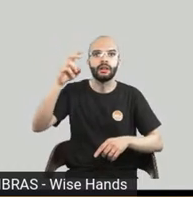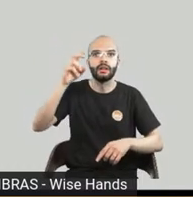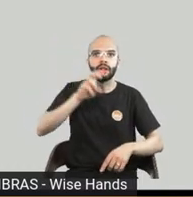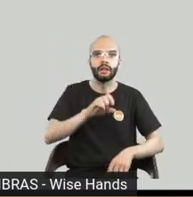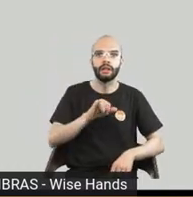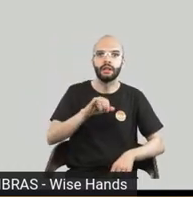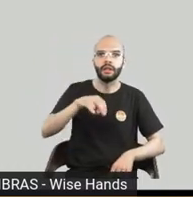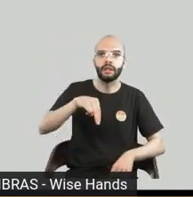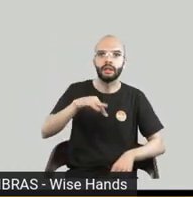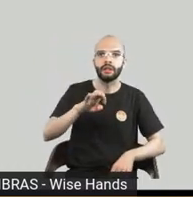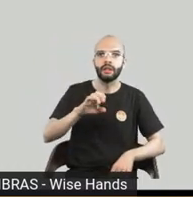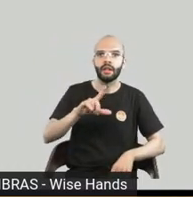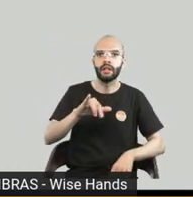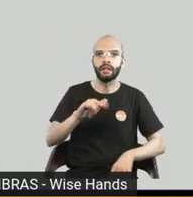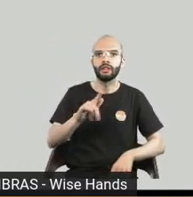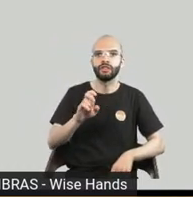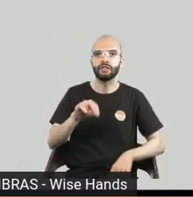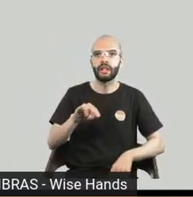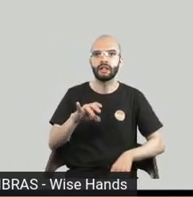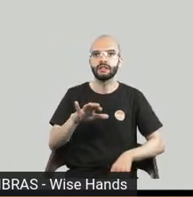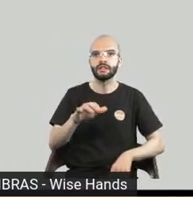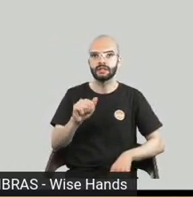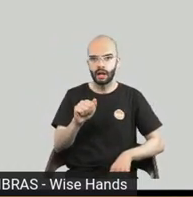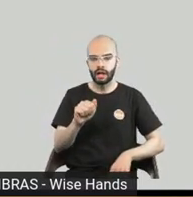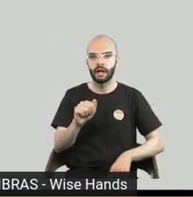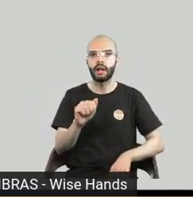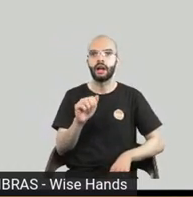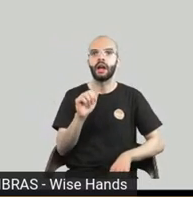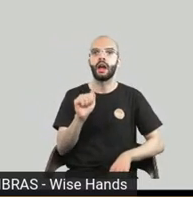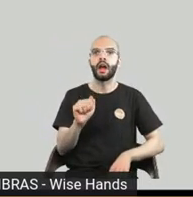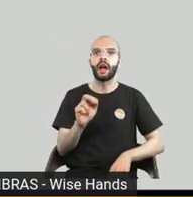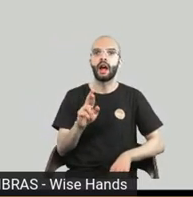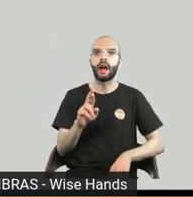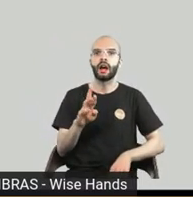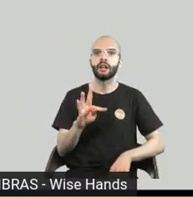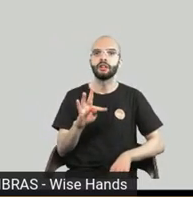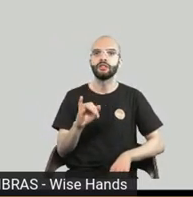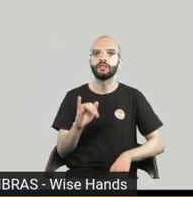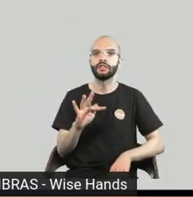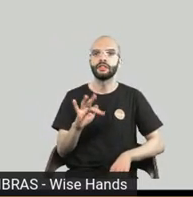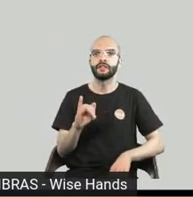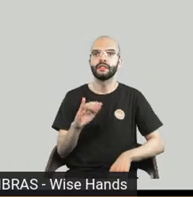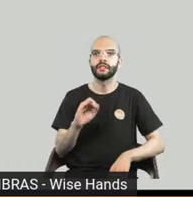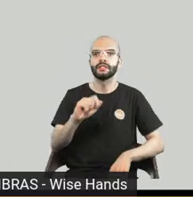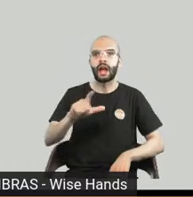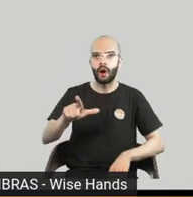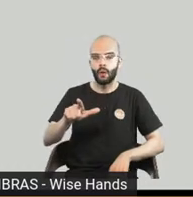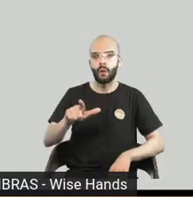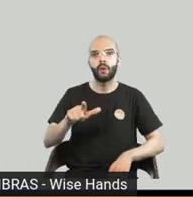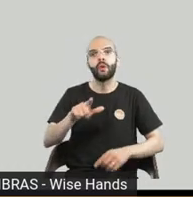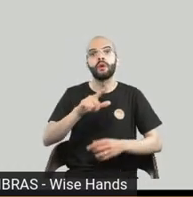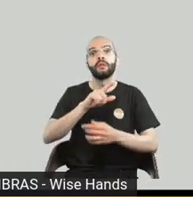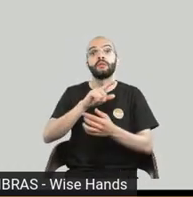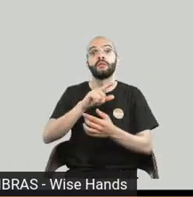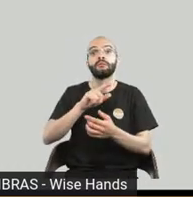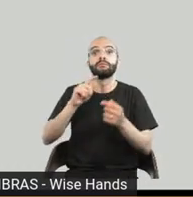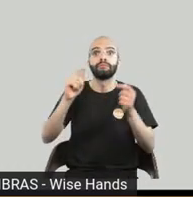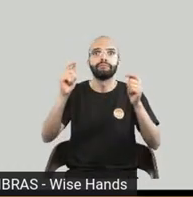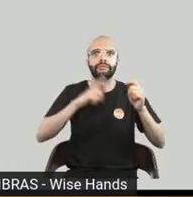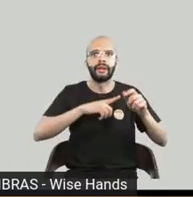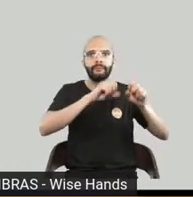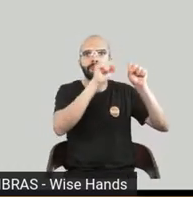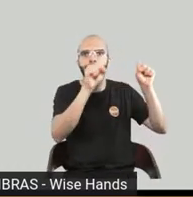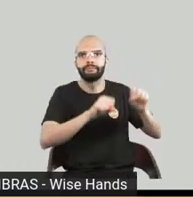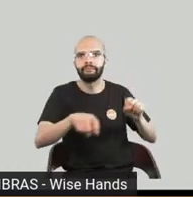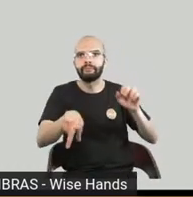a voz a voz a voz de inteligência artificial da voz humana então eu acho que não vai demorar muito para que a gente tenha